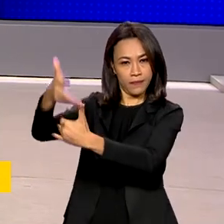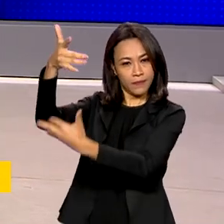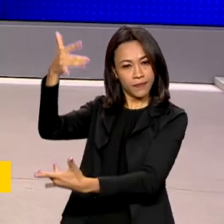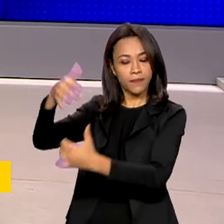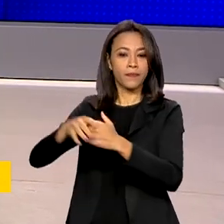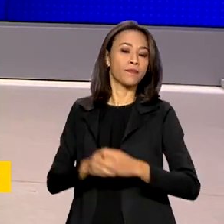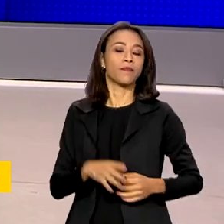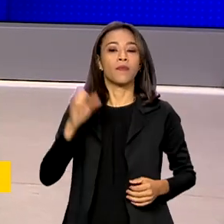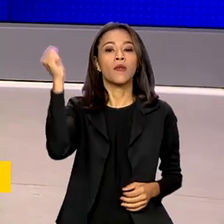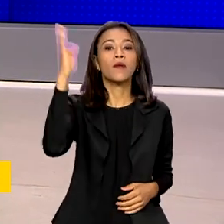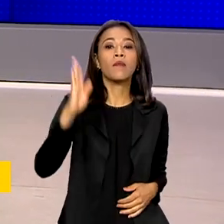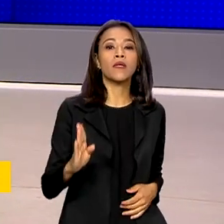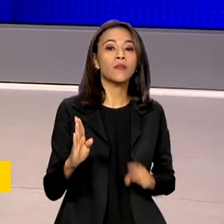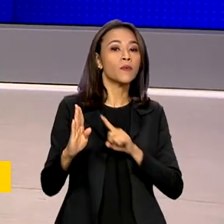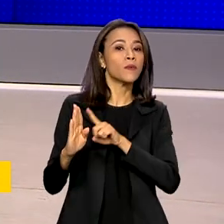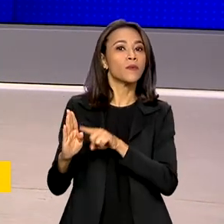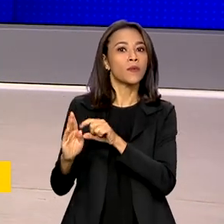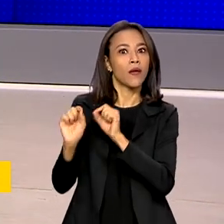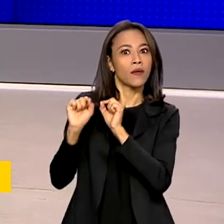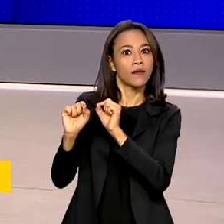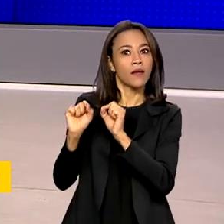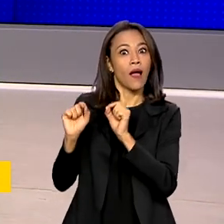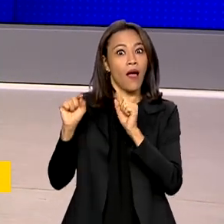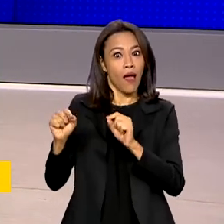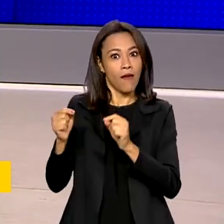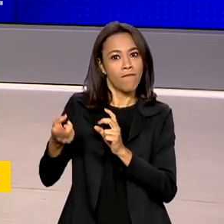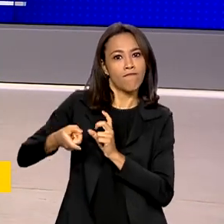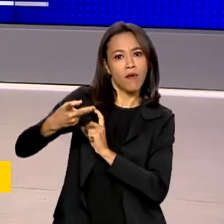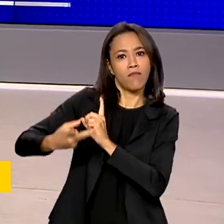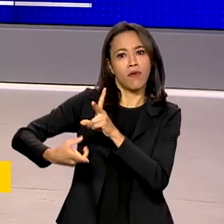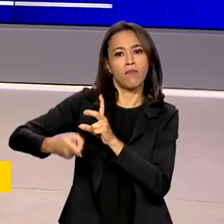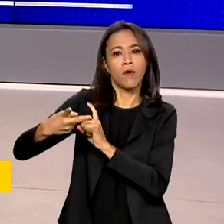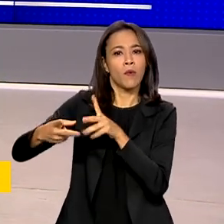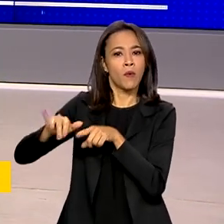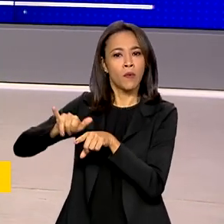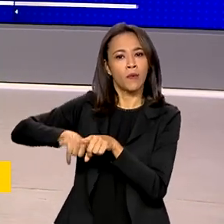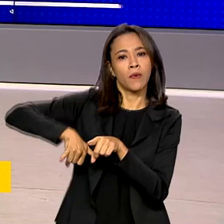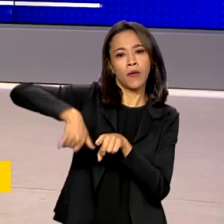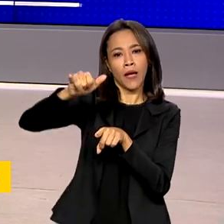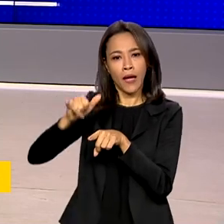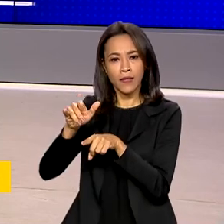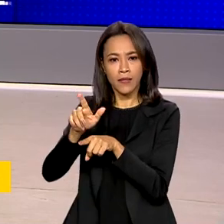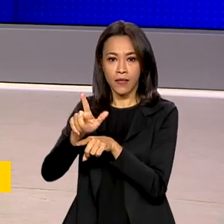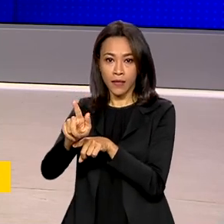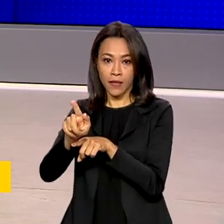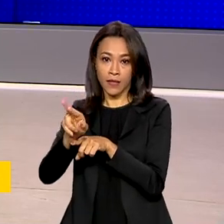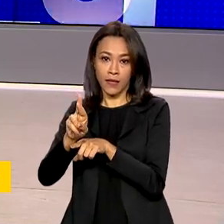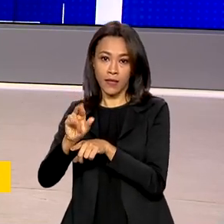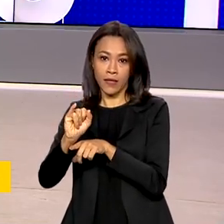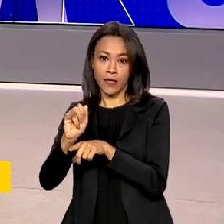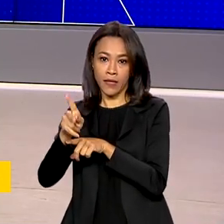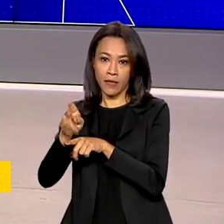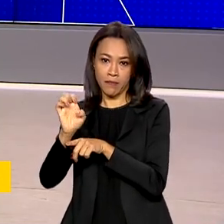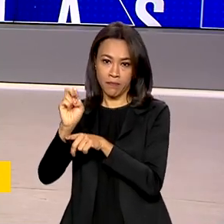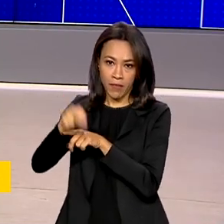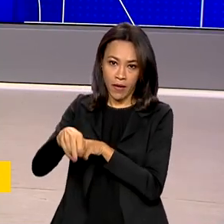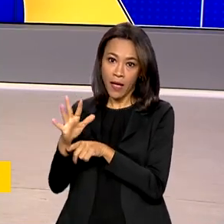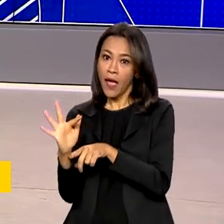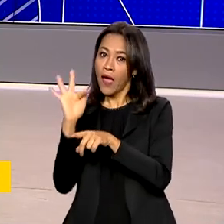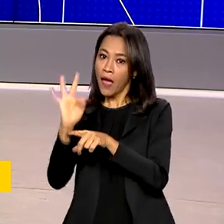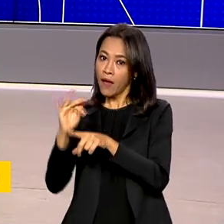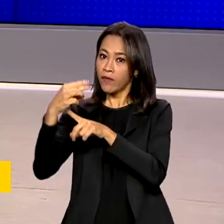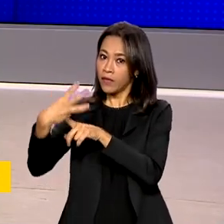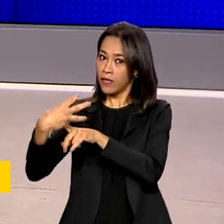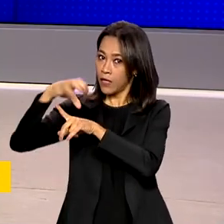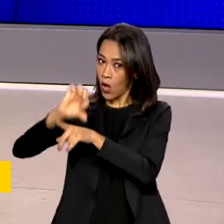O Brasil abre as portas para se tornar exportador de caças. As aeronaves Gripen F-39 agora vão ser